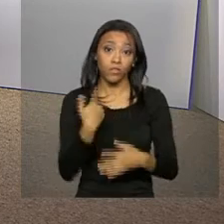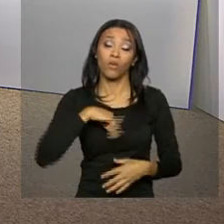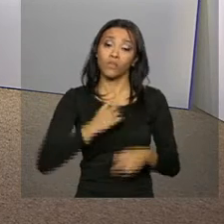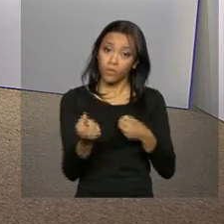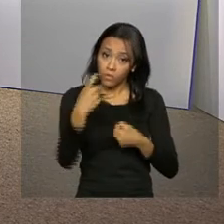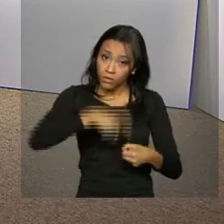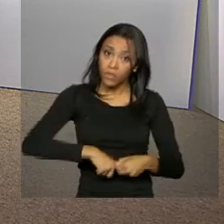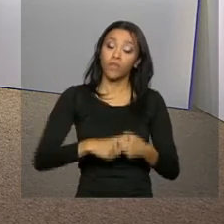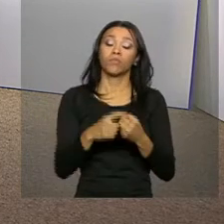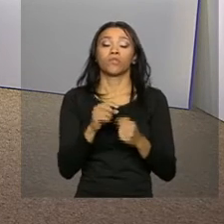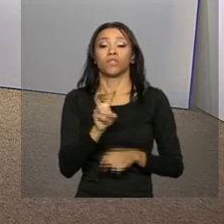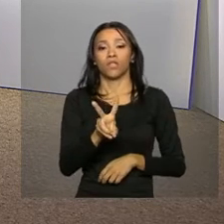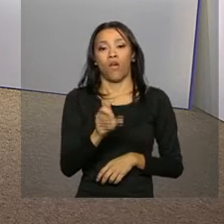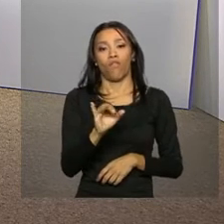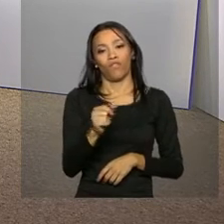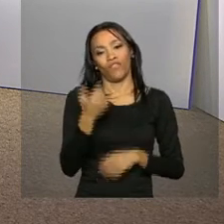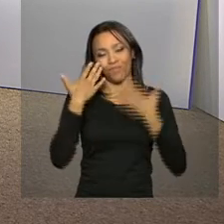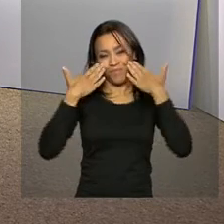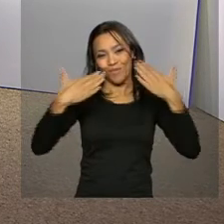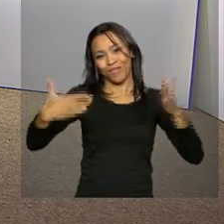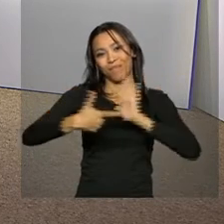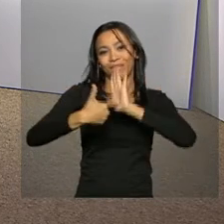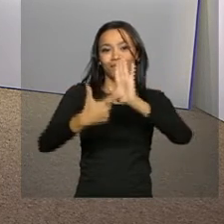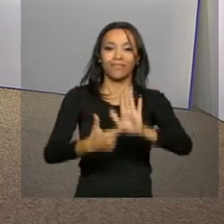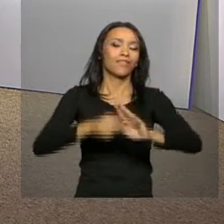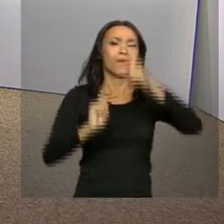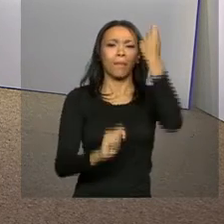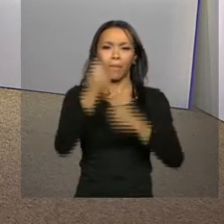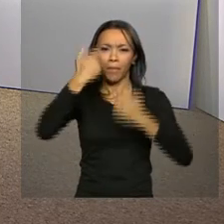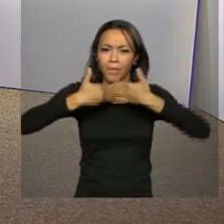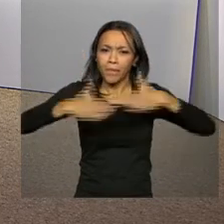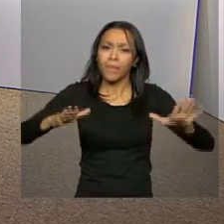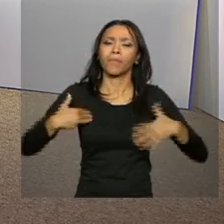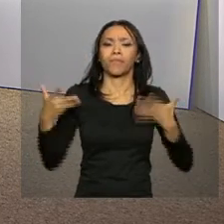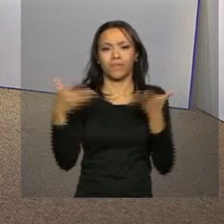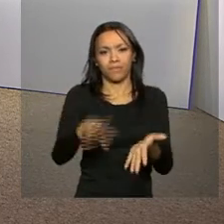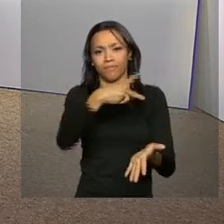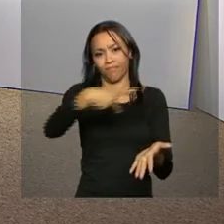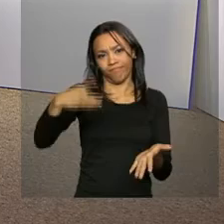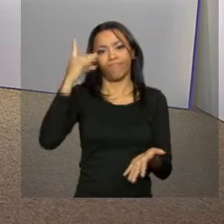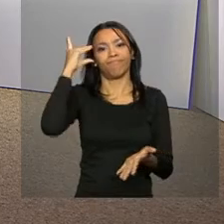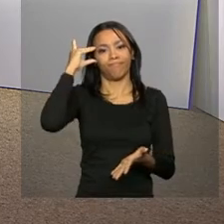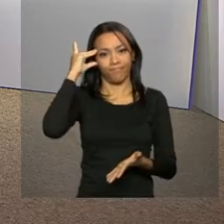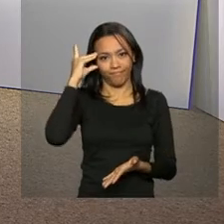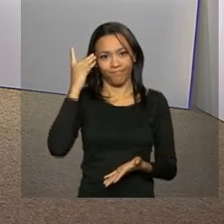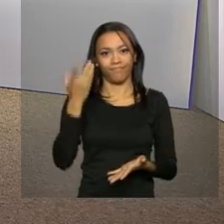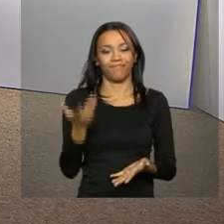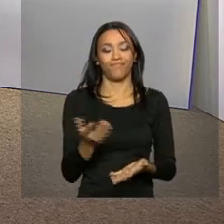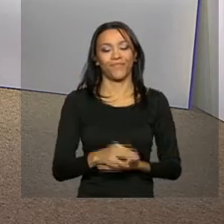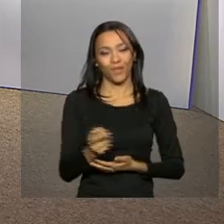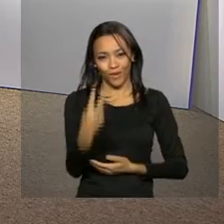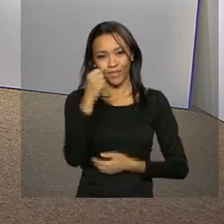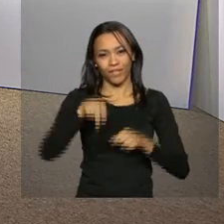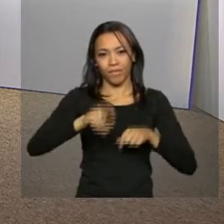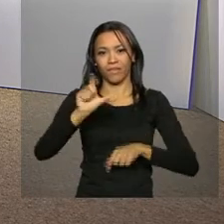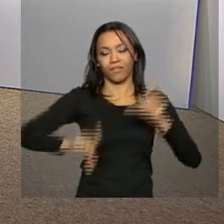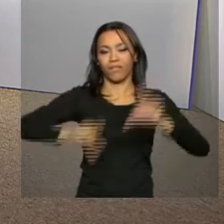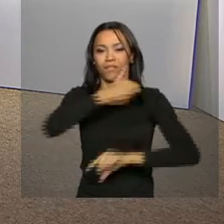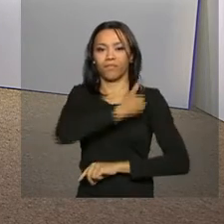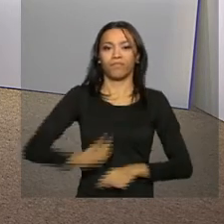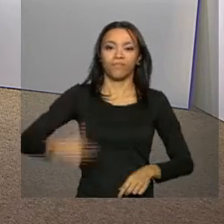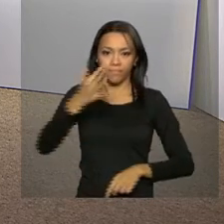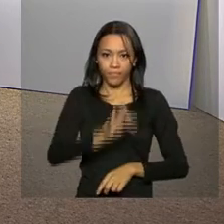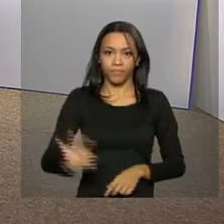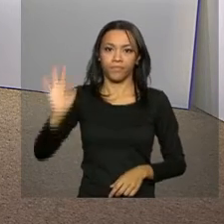transmissão ao vivo da cerimônia de inauguração da fábrica da Ambev, com a participação da presidenta Dilma Rousseff. Continue aqui no NBR,